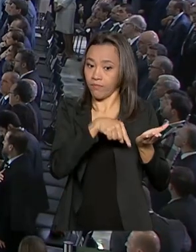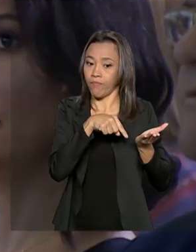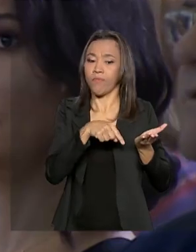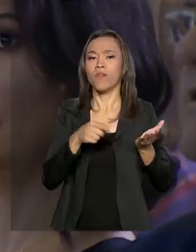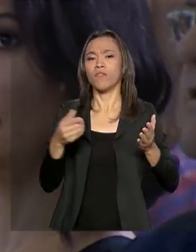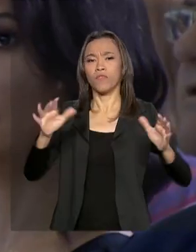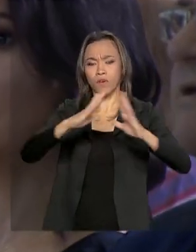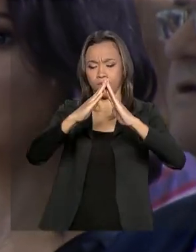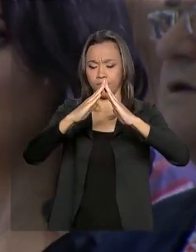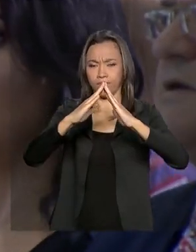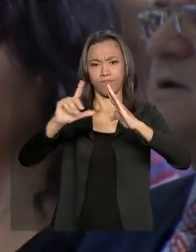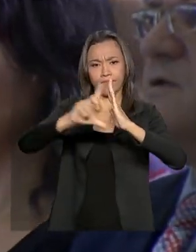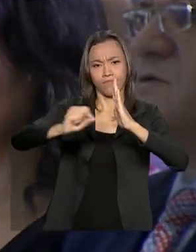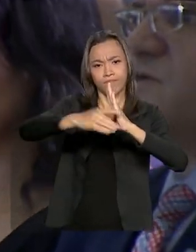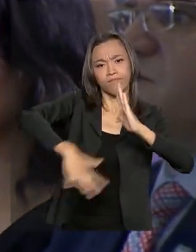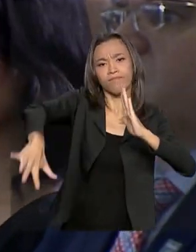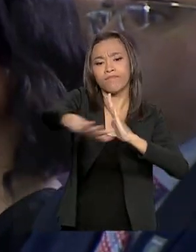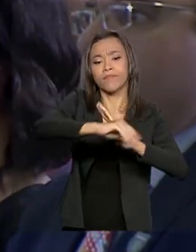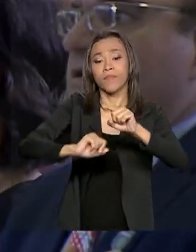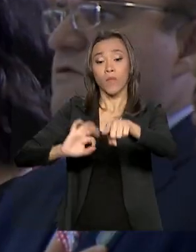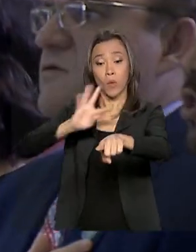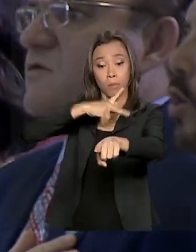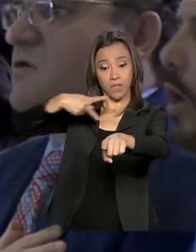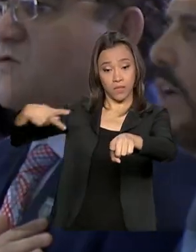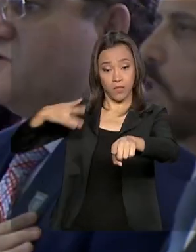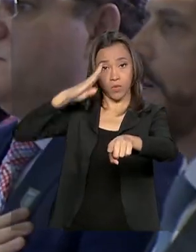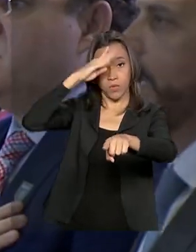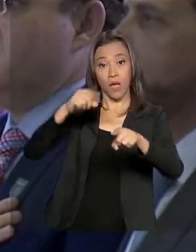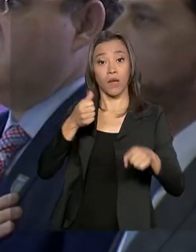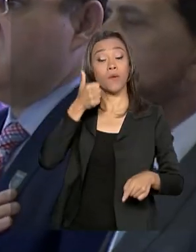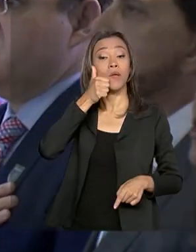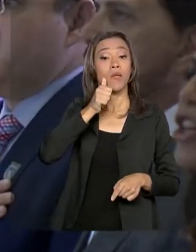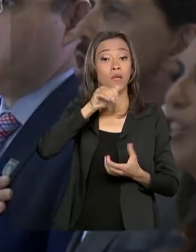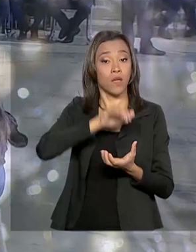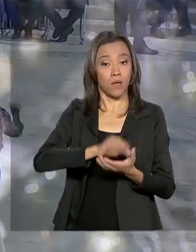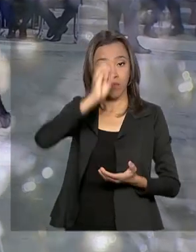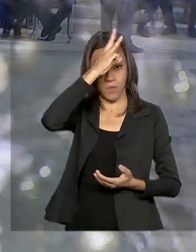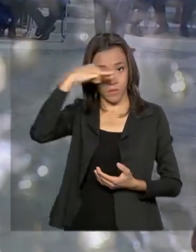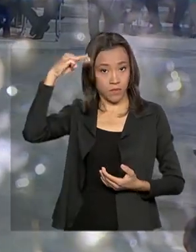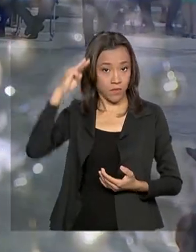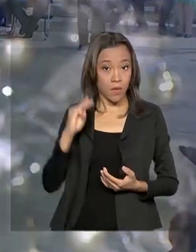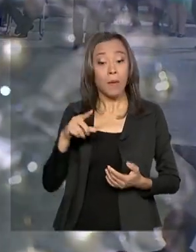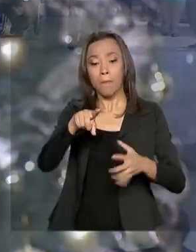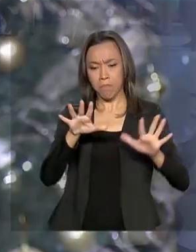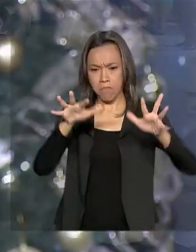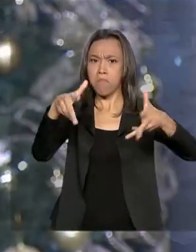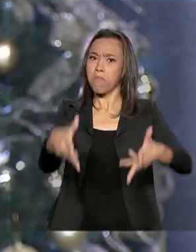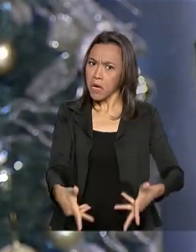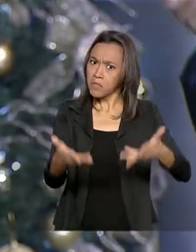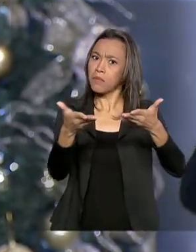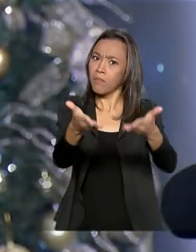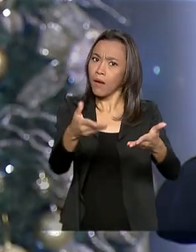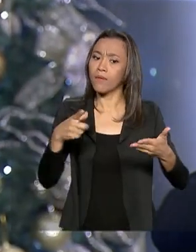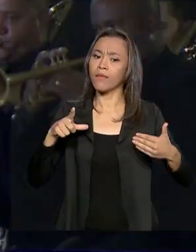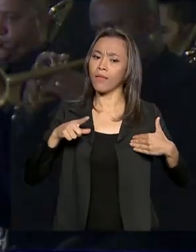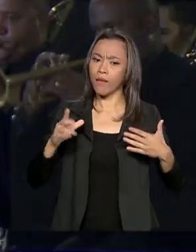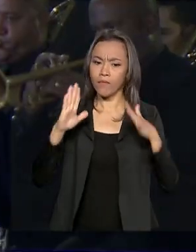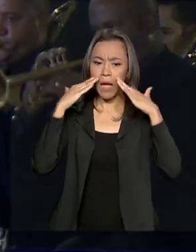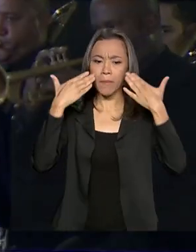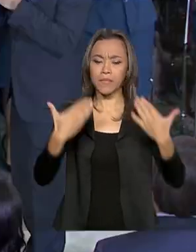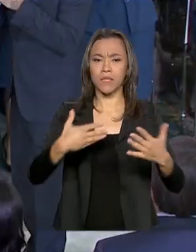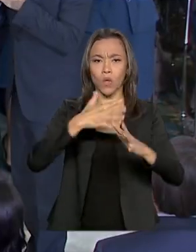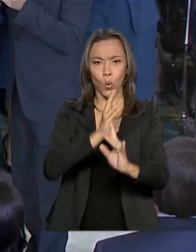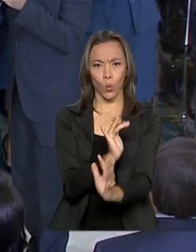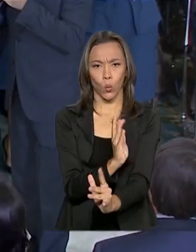Planalto. O presidente Jair Bolsonaro e a primeira-dama Michele Bolsonaro participaram do evento que teve apresentação de